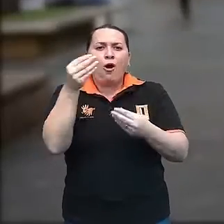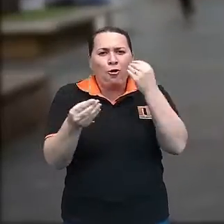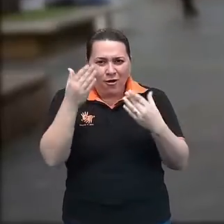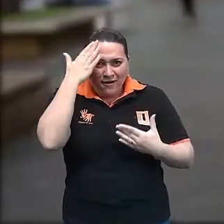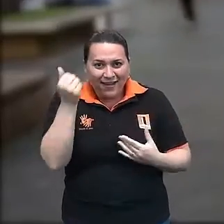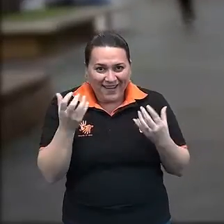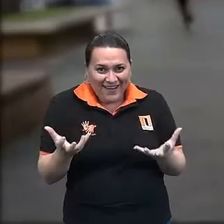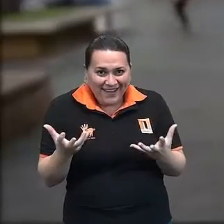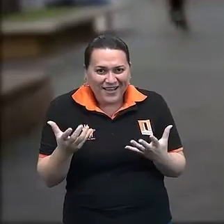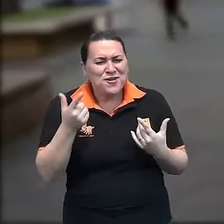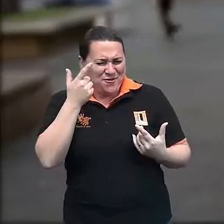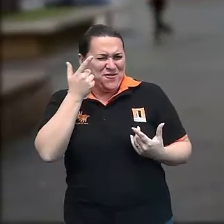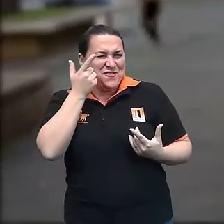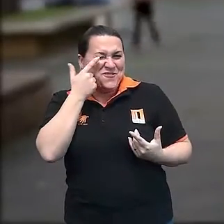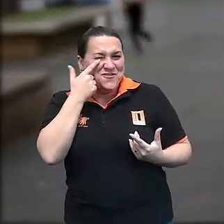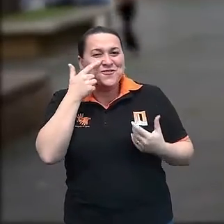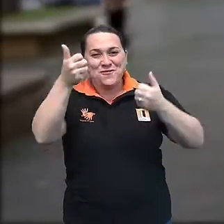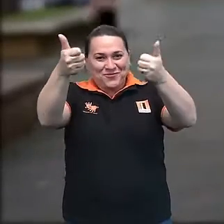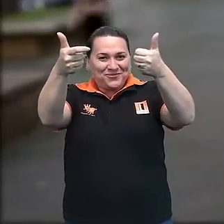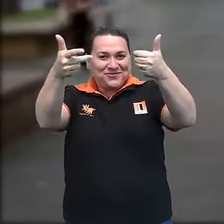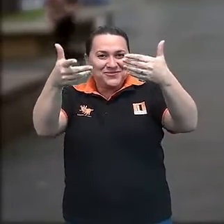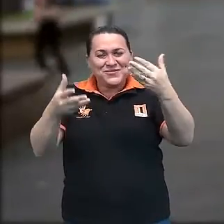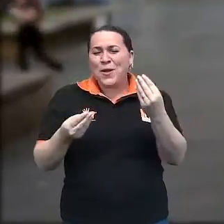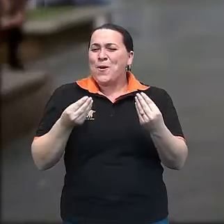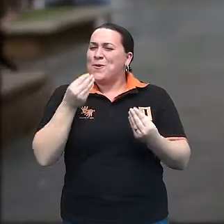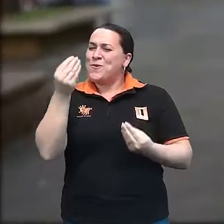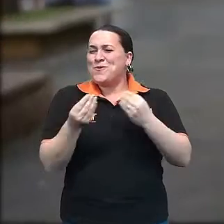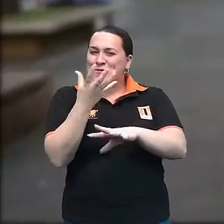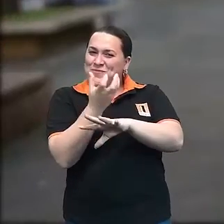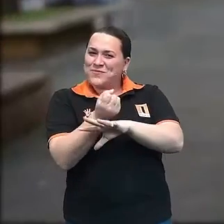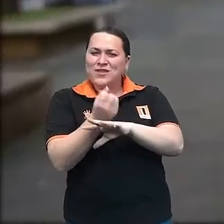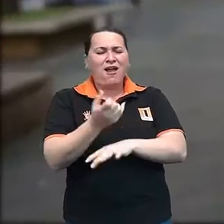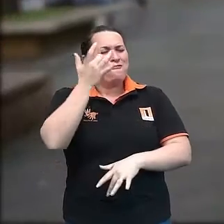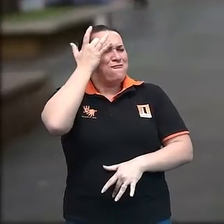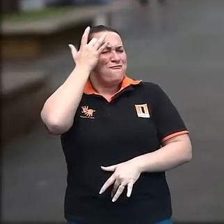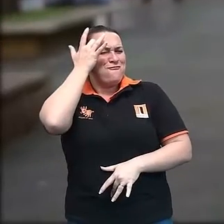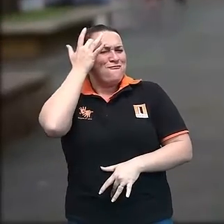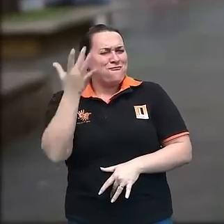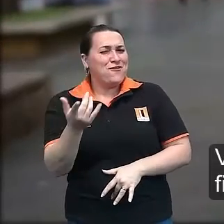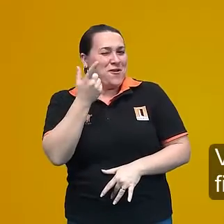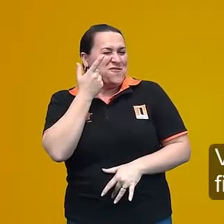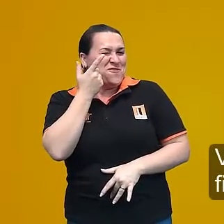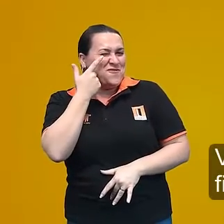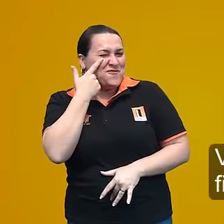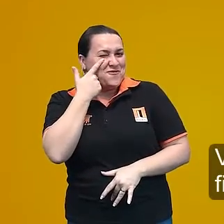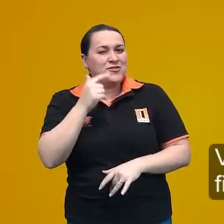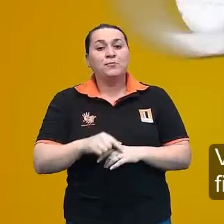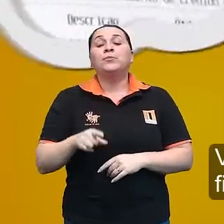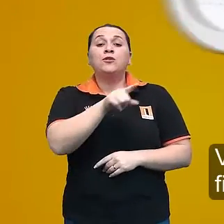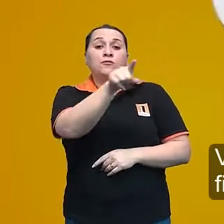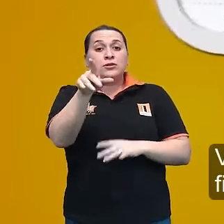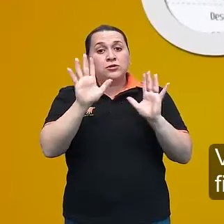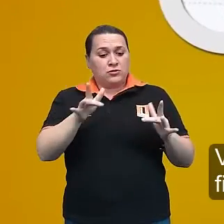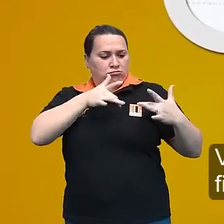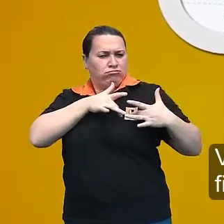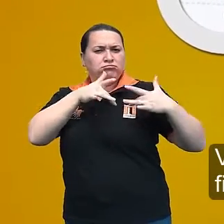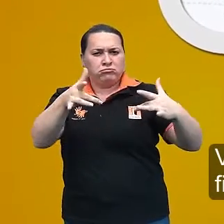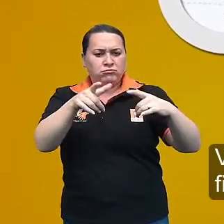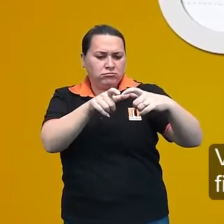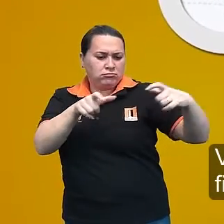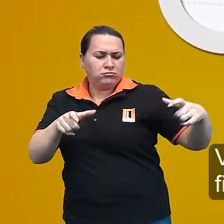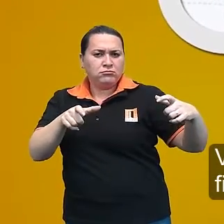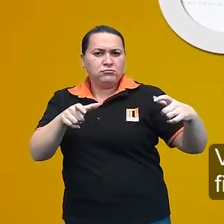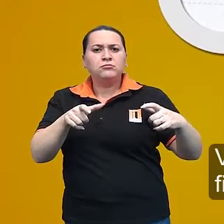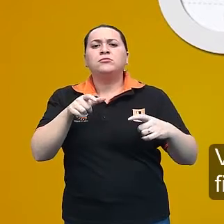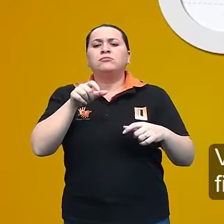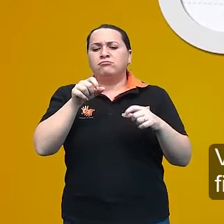é só na tela que a gente vai explicar agora como fazer tudo isso é muito fácil se liga aí você já doou os créditos de sua nota